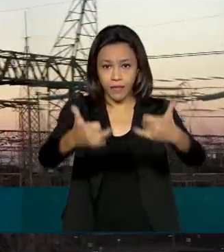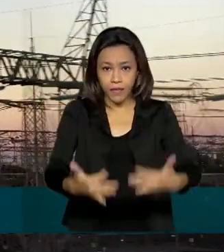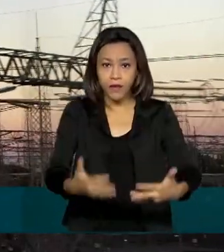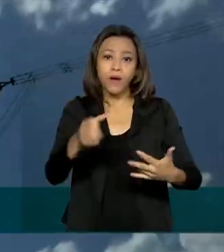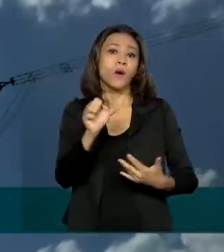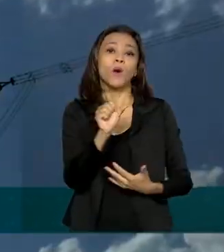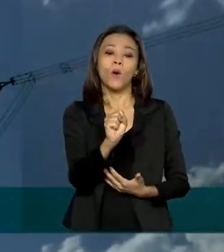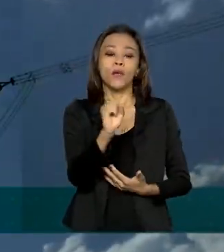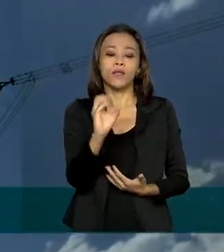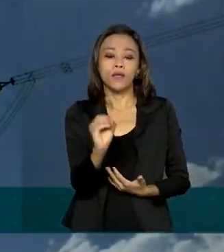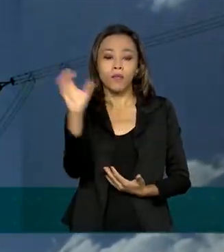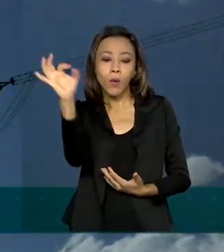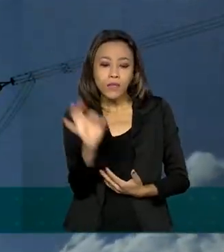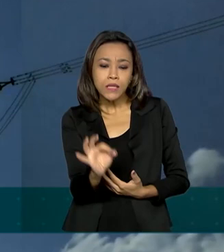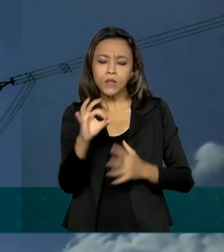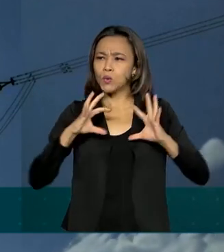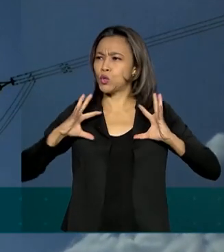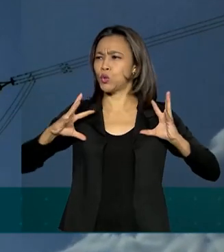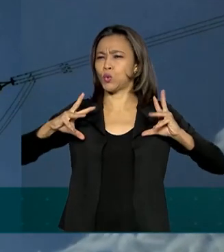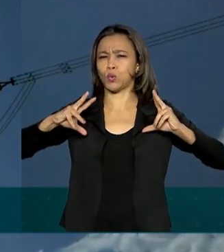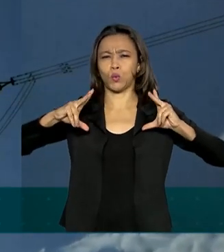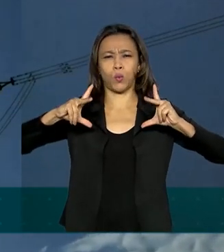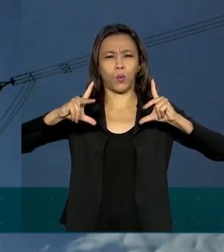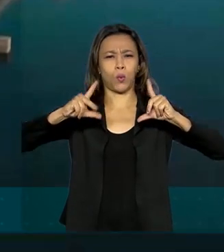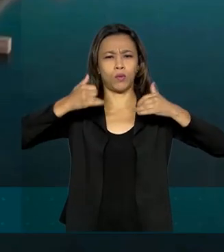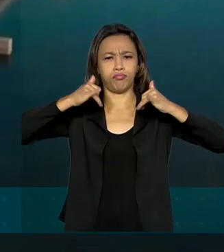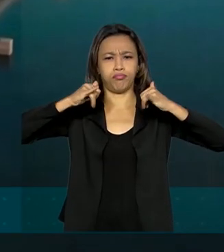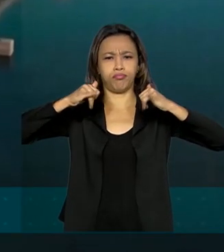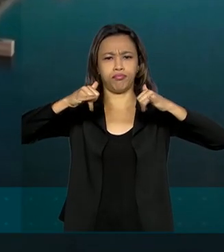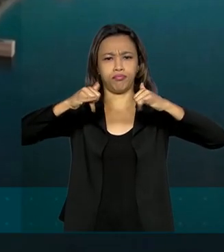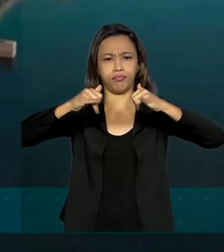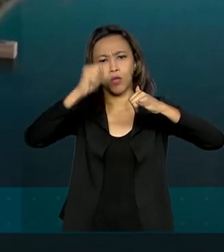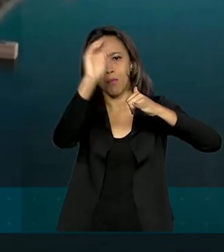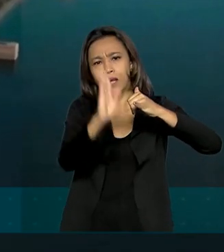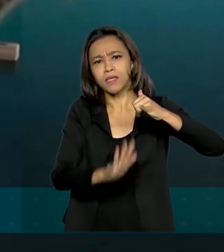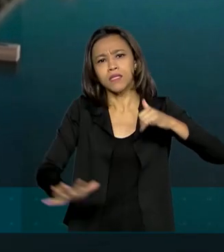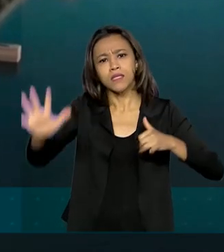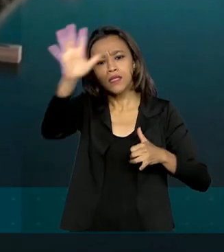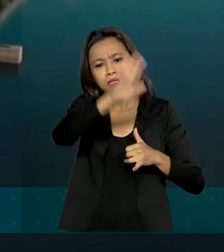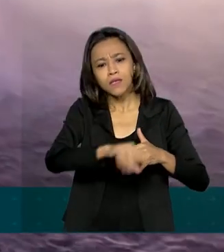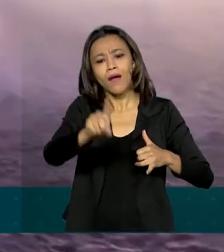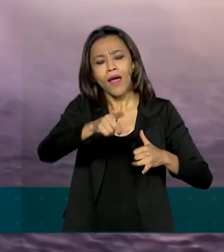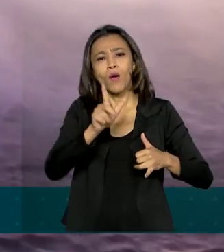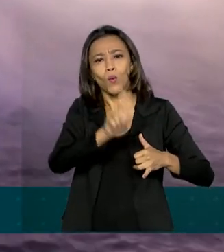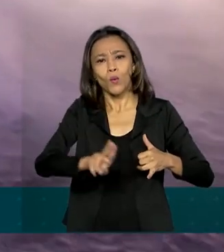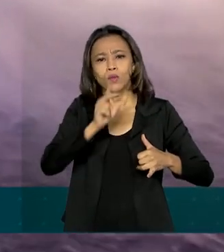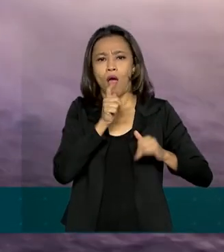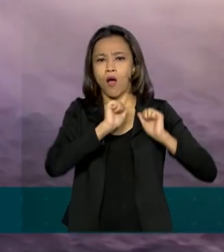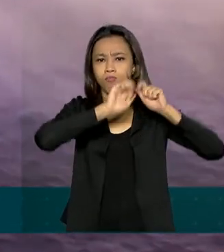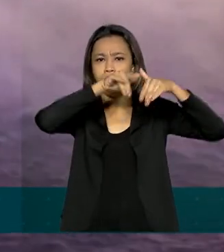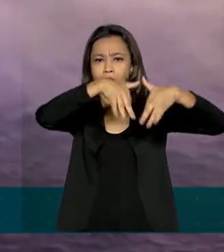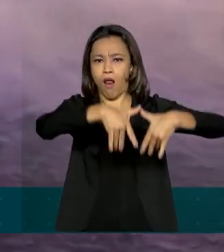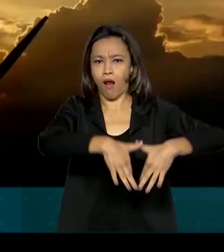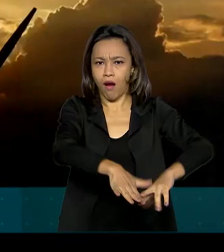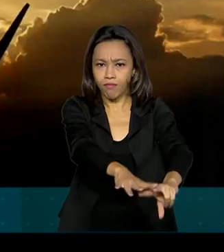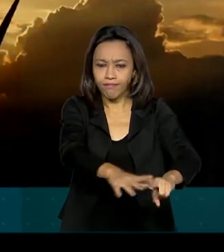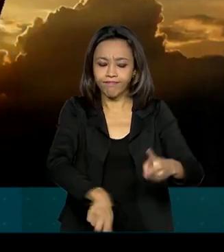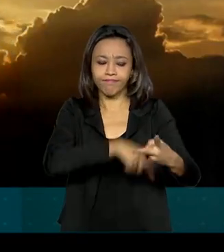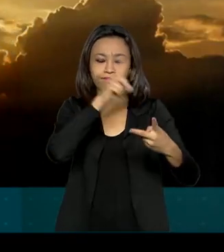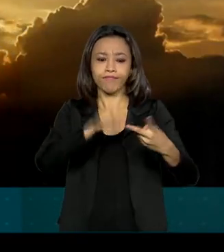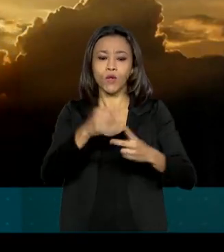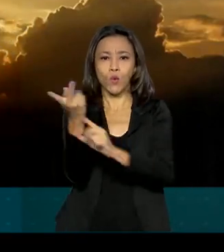% de toda energia produzida no país vem de fontes renováveis, como hidrelétrica,